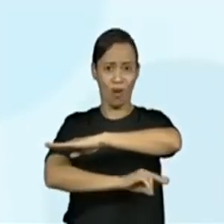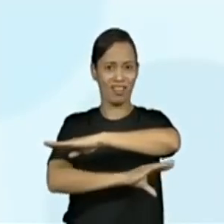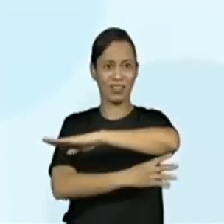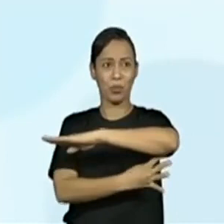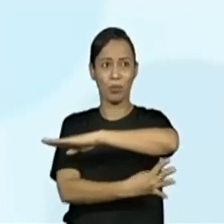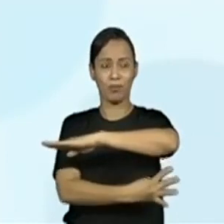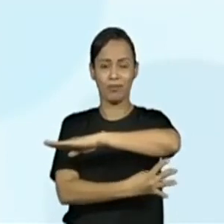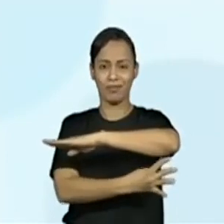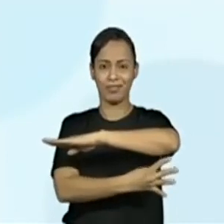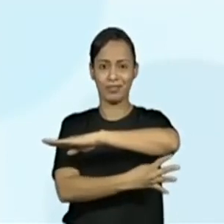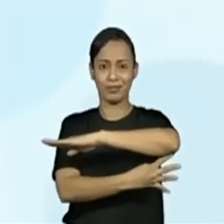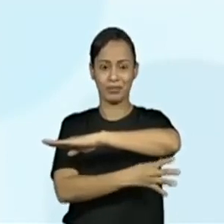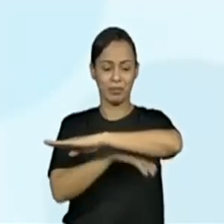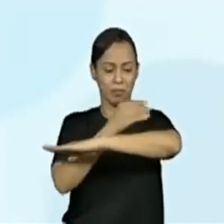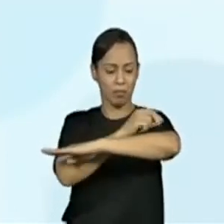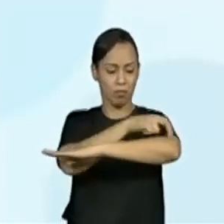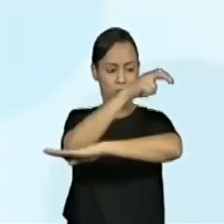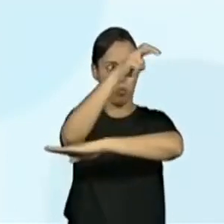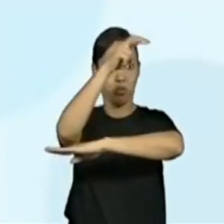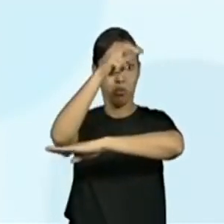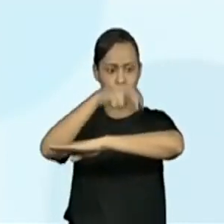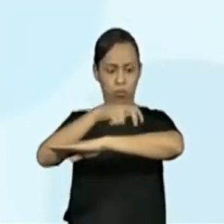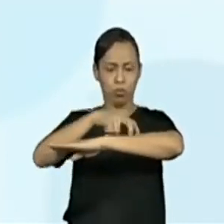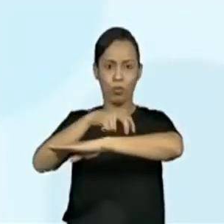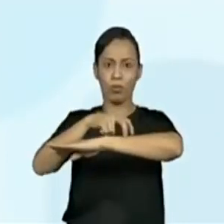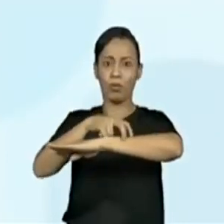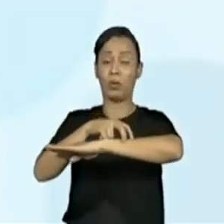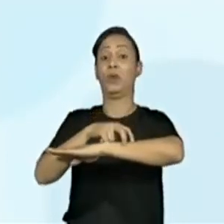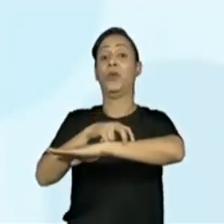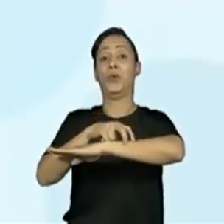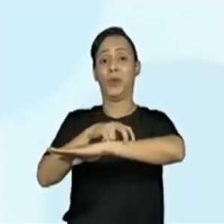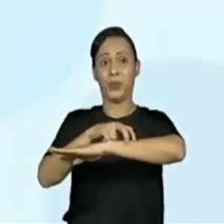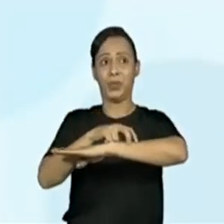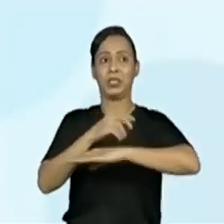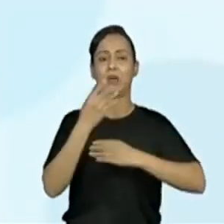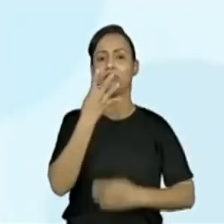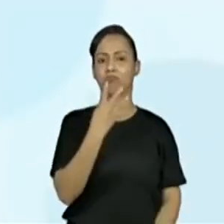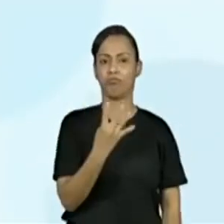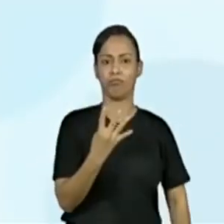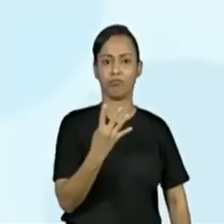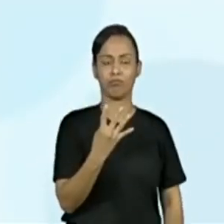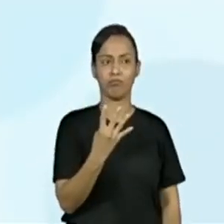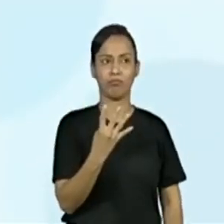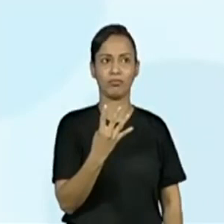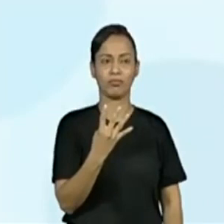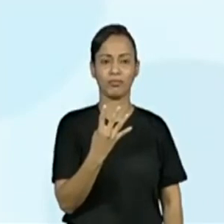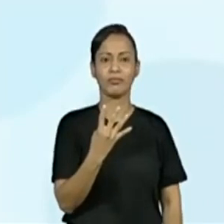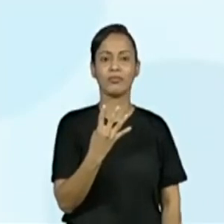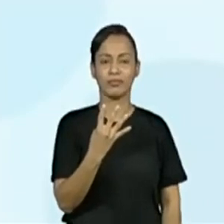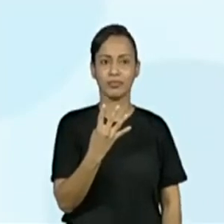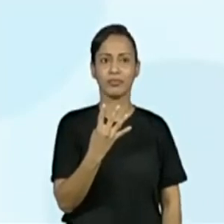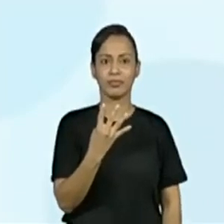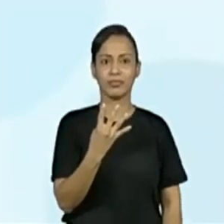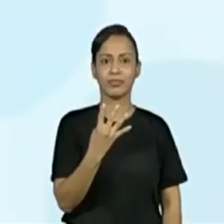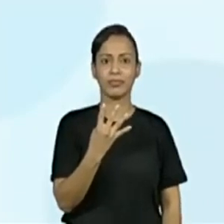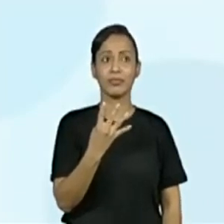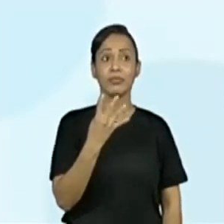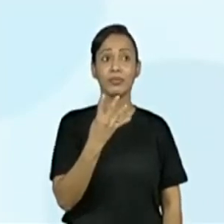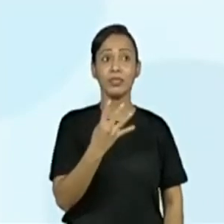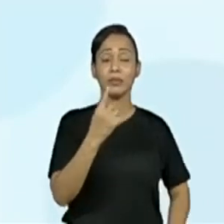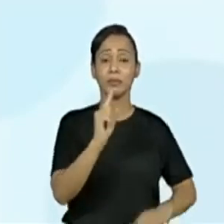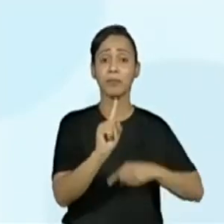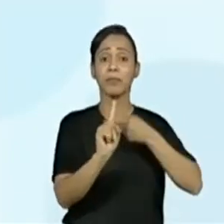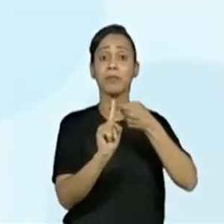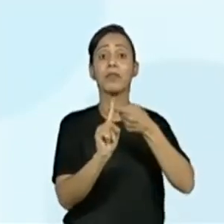frente, lá no número 4. E foi um saltão. Eu já vou registrar o 4 aqui. Exato. Então, ao 4, eu vou